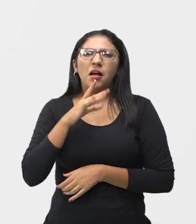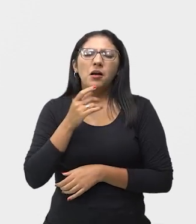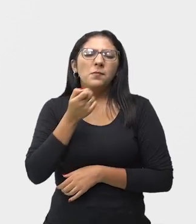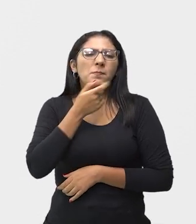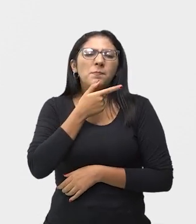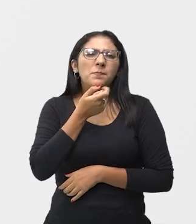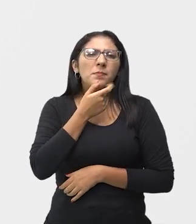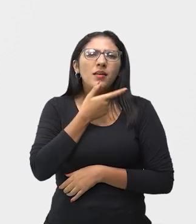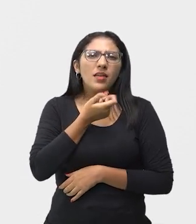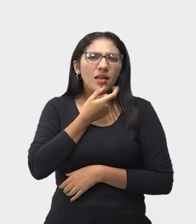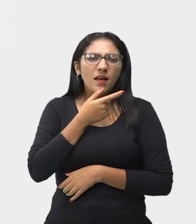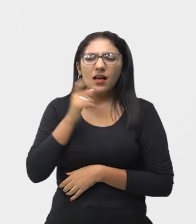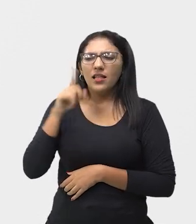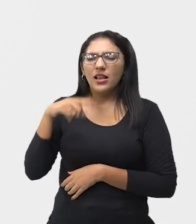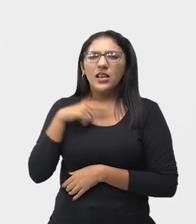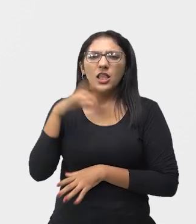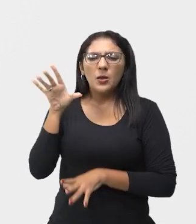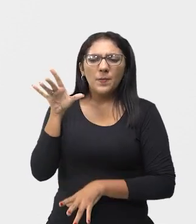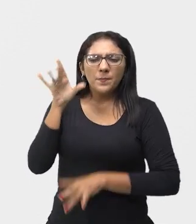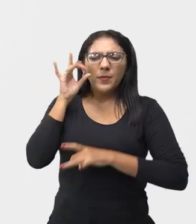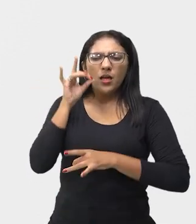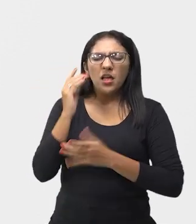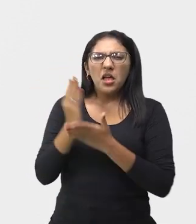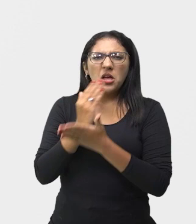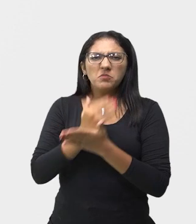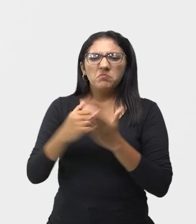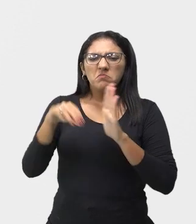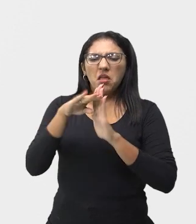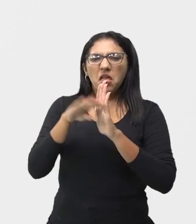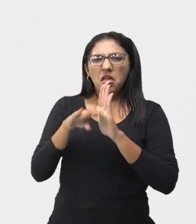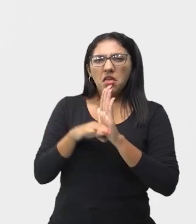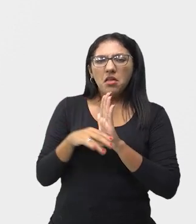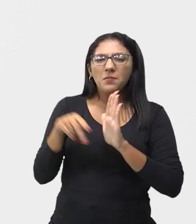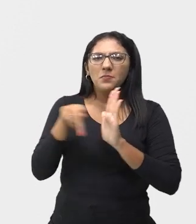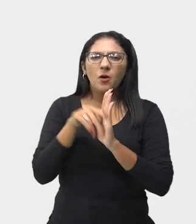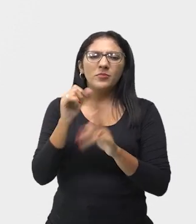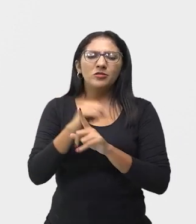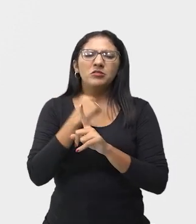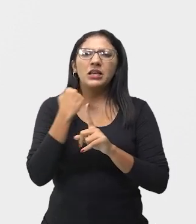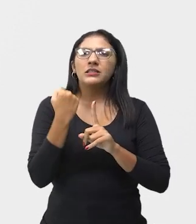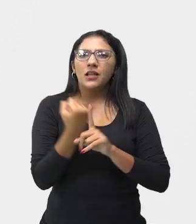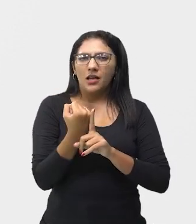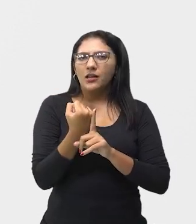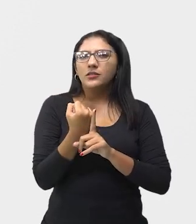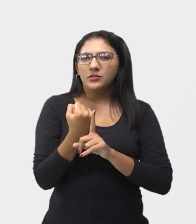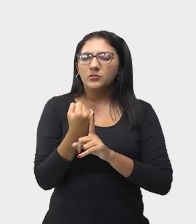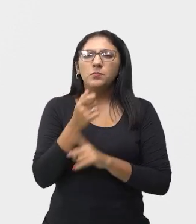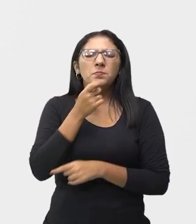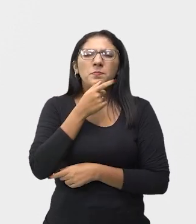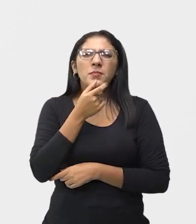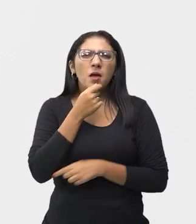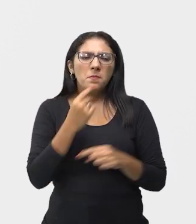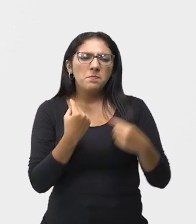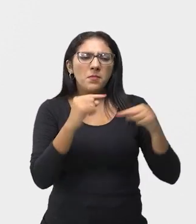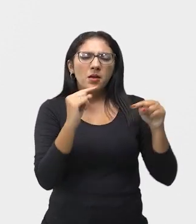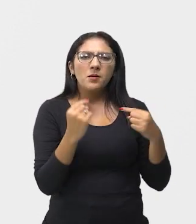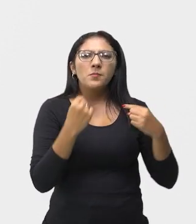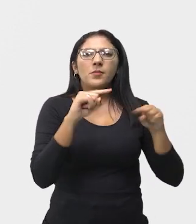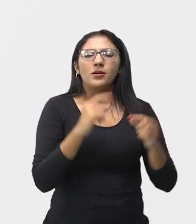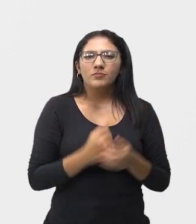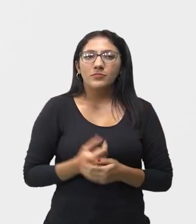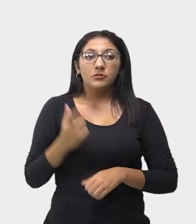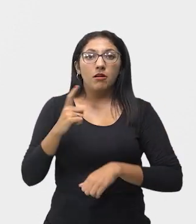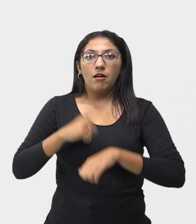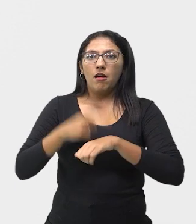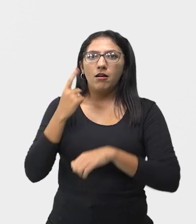comédia. Eles imitavam algumas regras sociais, algumas pessoas da sociedade. Então, ali por meio do